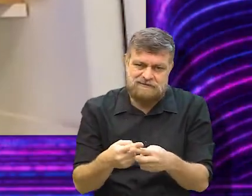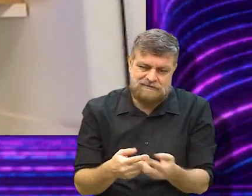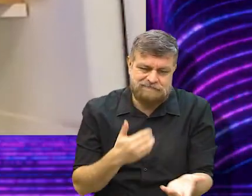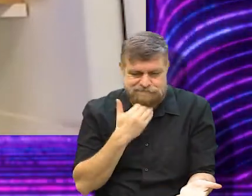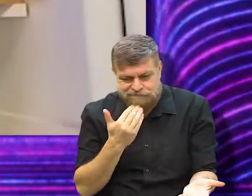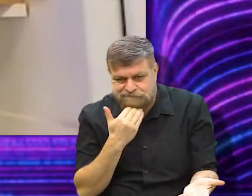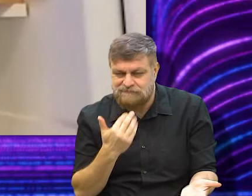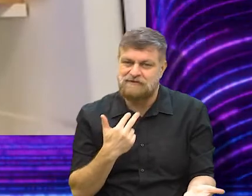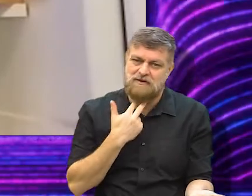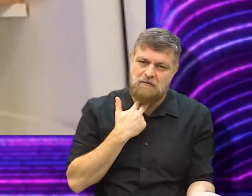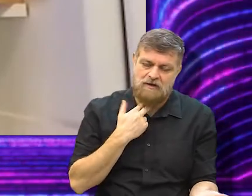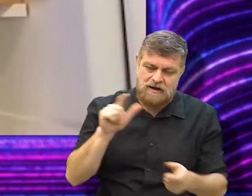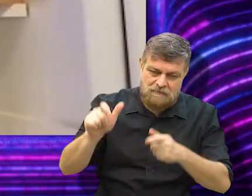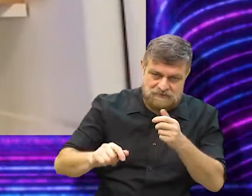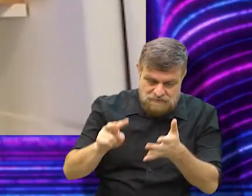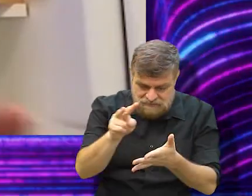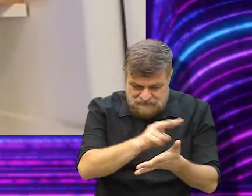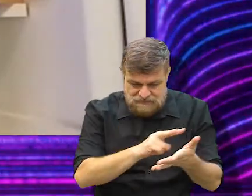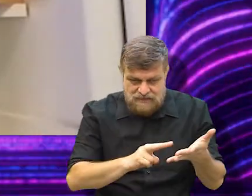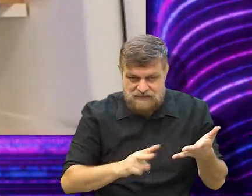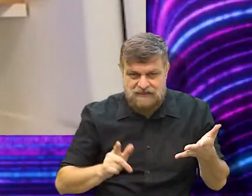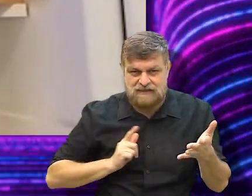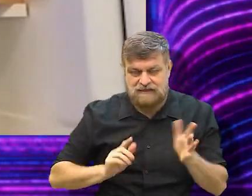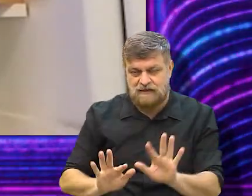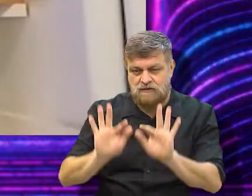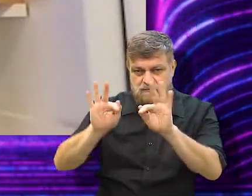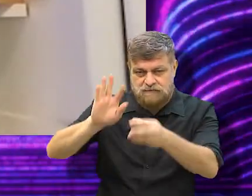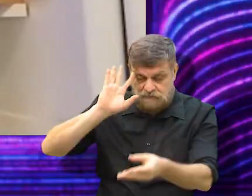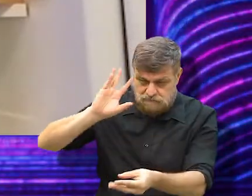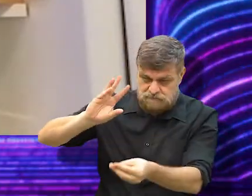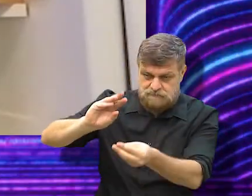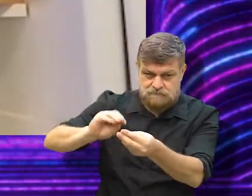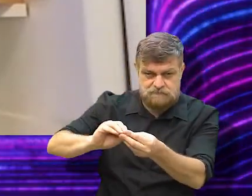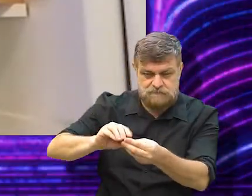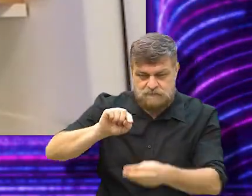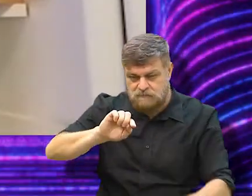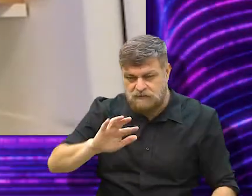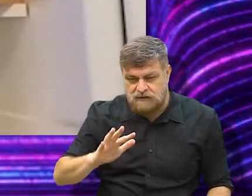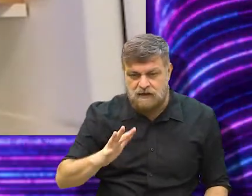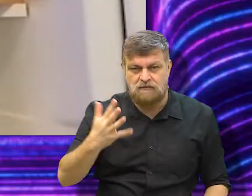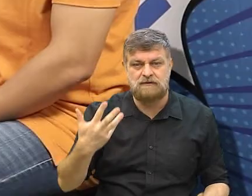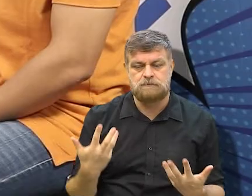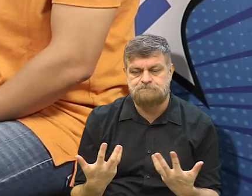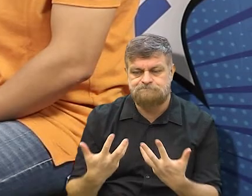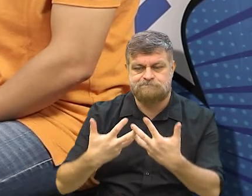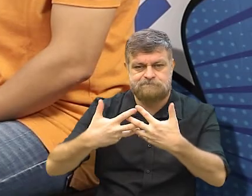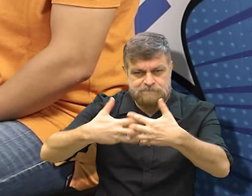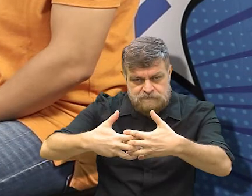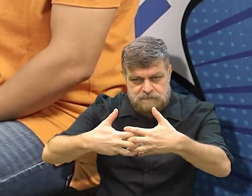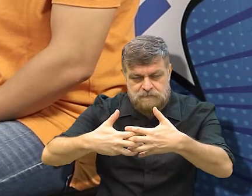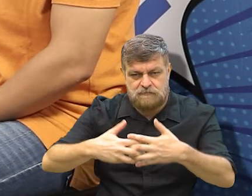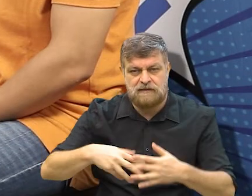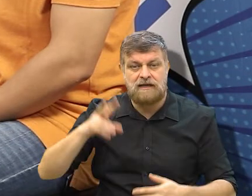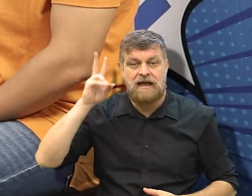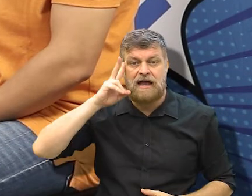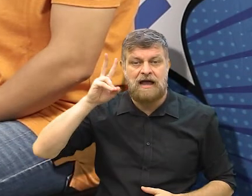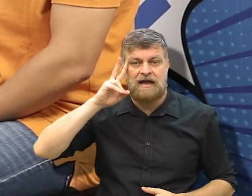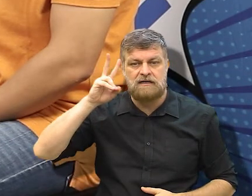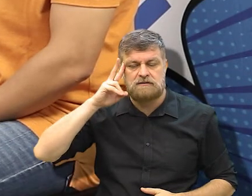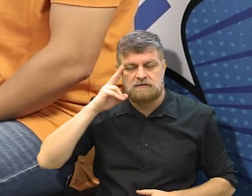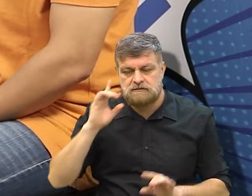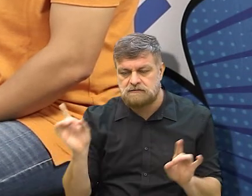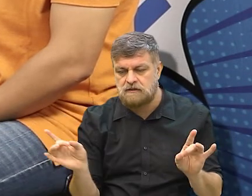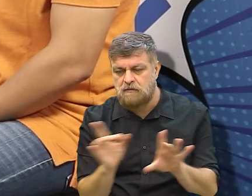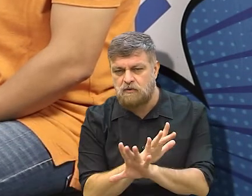spoiler, né, para o telespectador. Aí vem o desfecho da narrativa, que é onde tudo se fecha, é onde a história, assim,